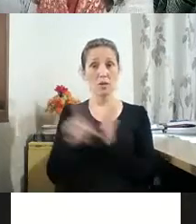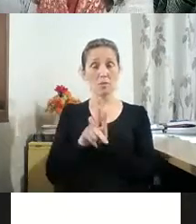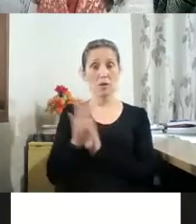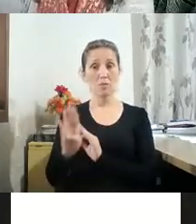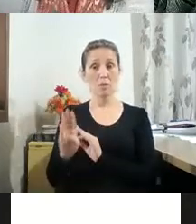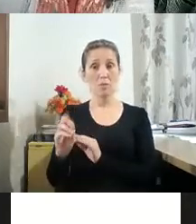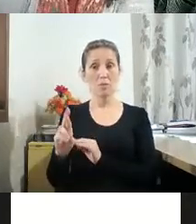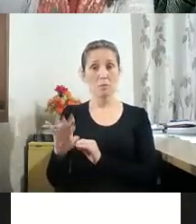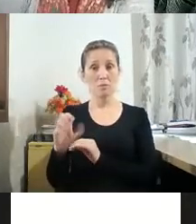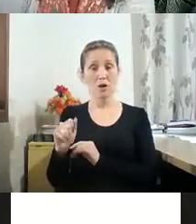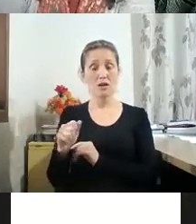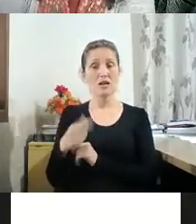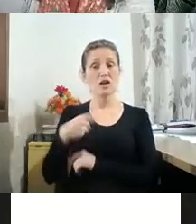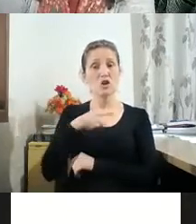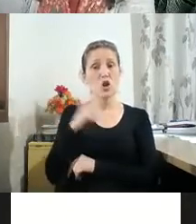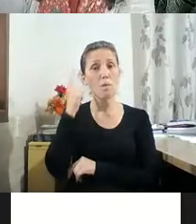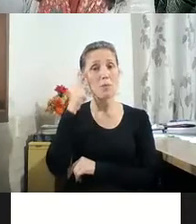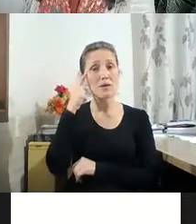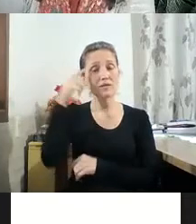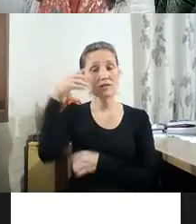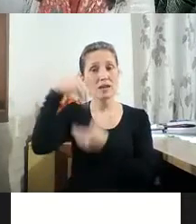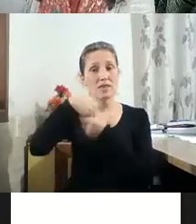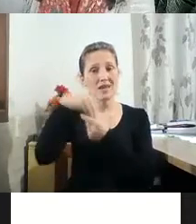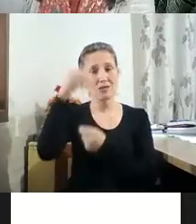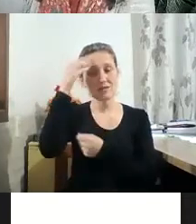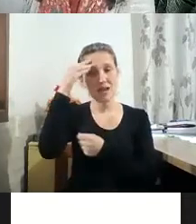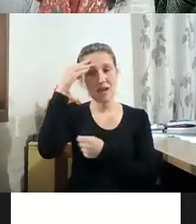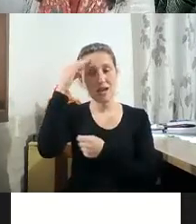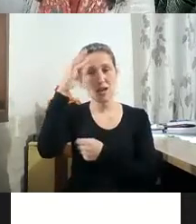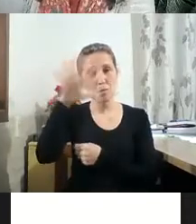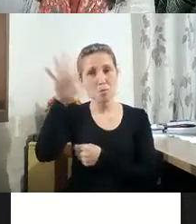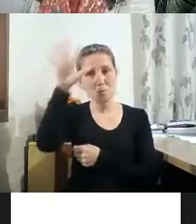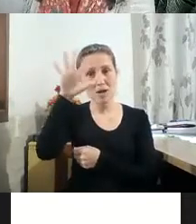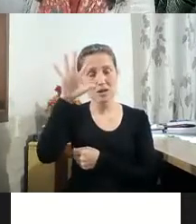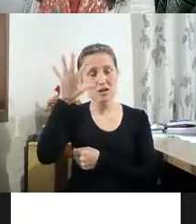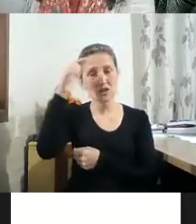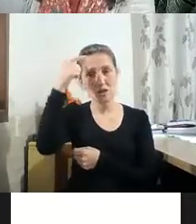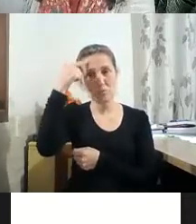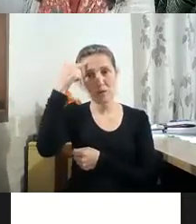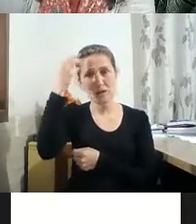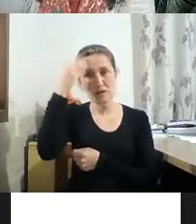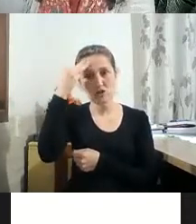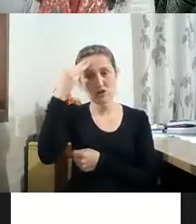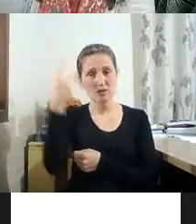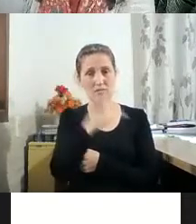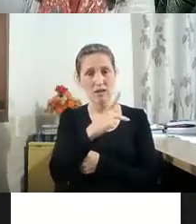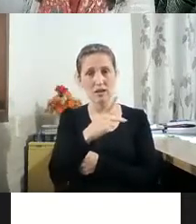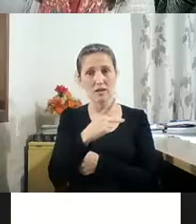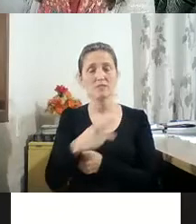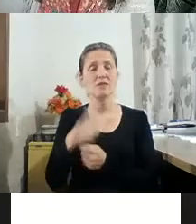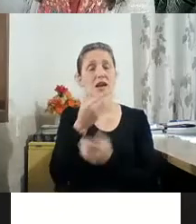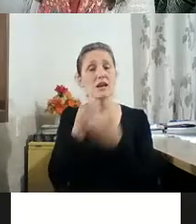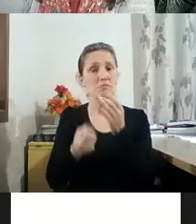Boris. Boris criou todo o seu trabalho, na sua práxis toda, ele